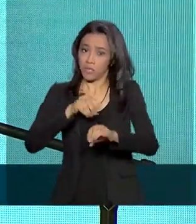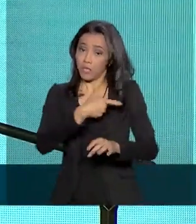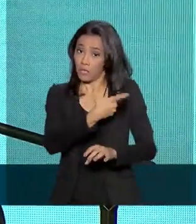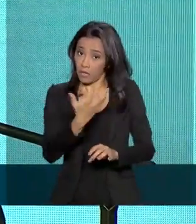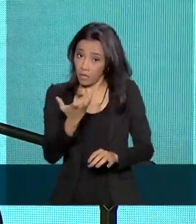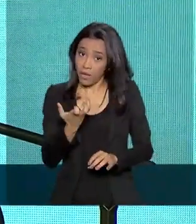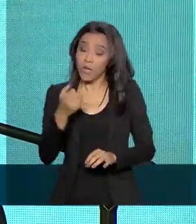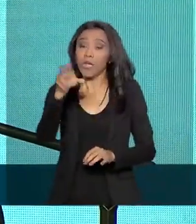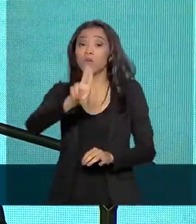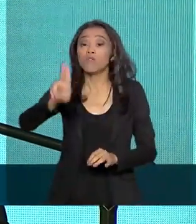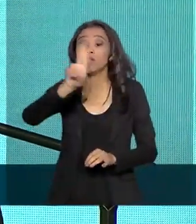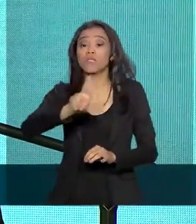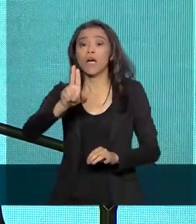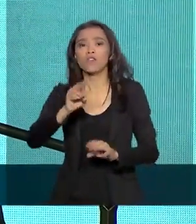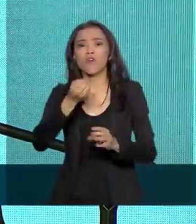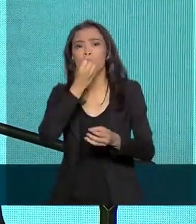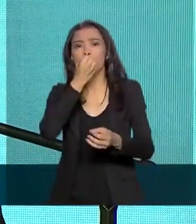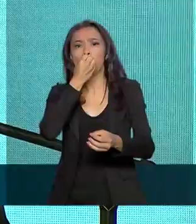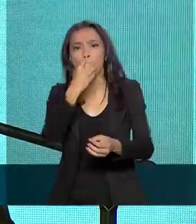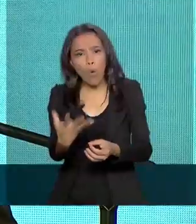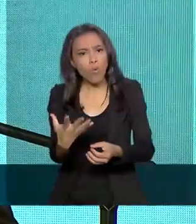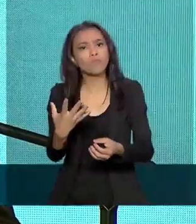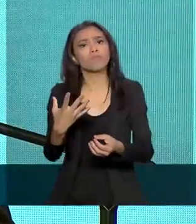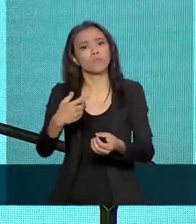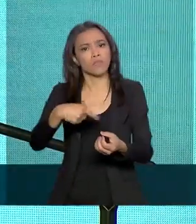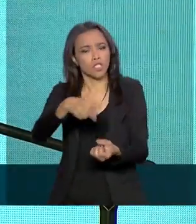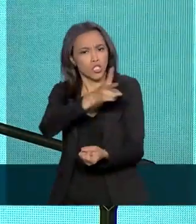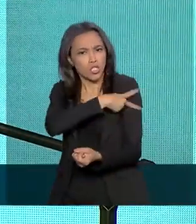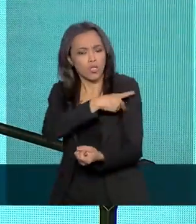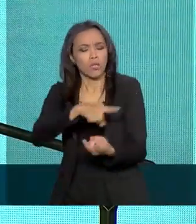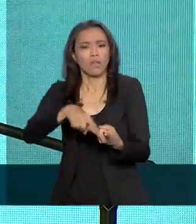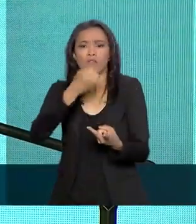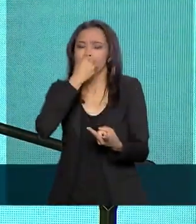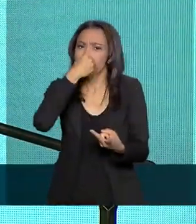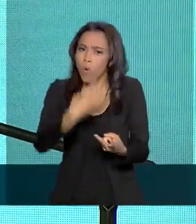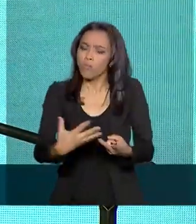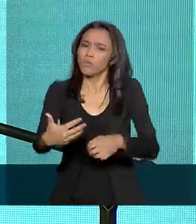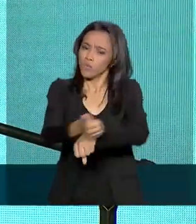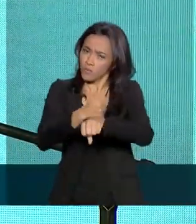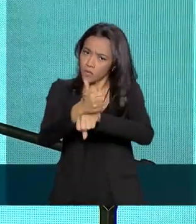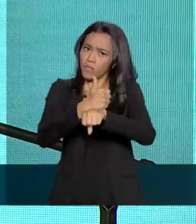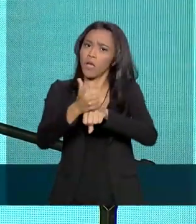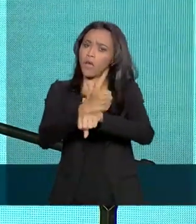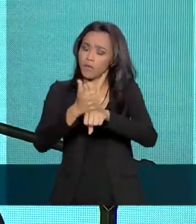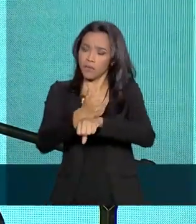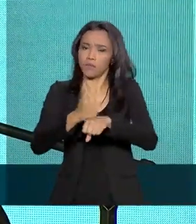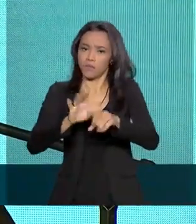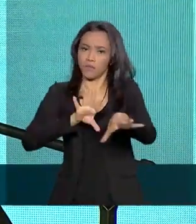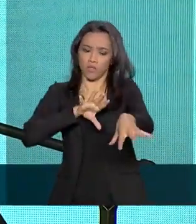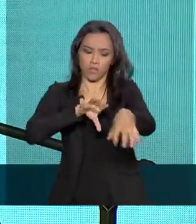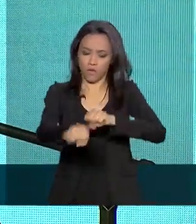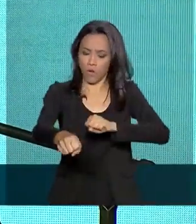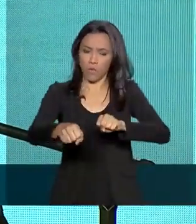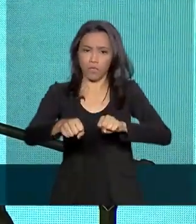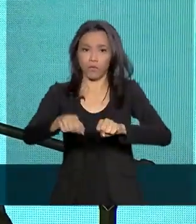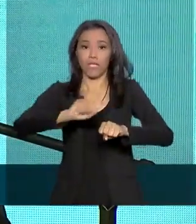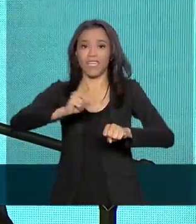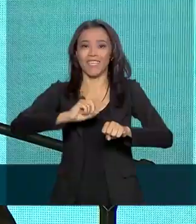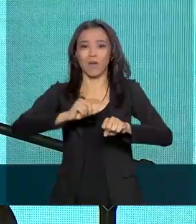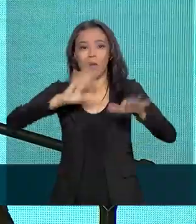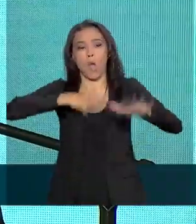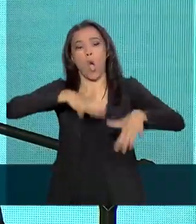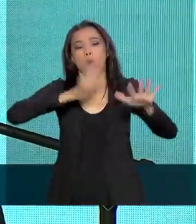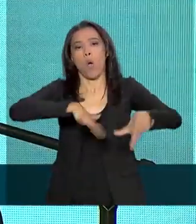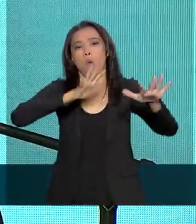universidade formem, no final da linha, bons empregados, bons patrões, bons liberais, bons profissionais. E não excelentes militantes, como